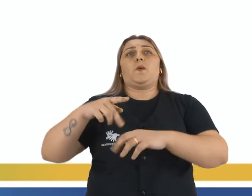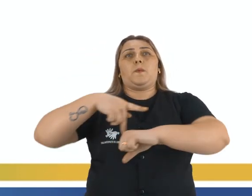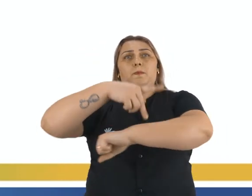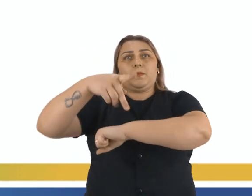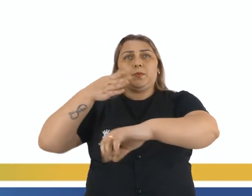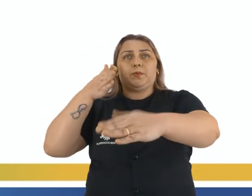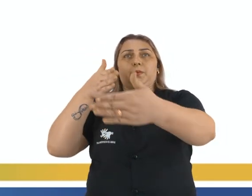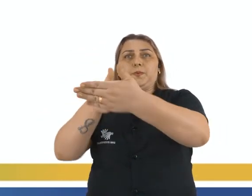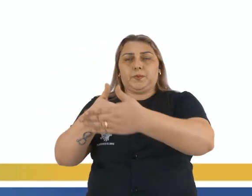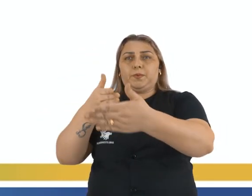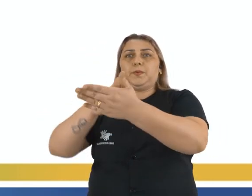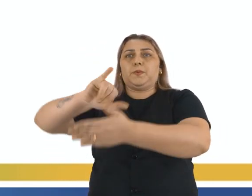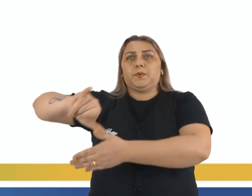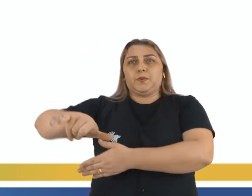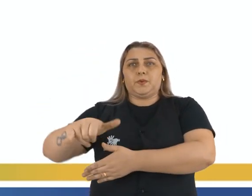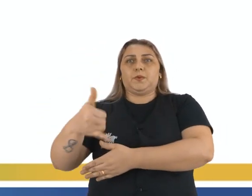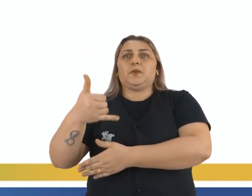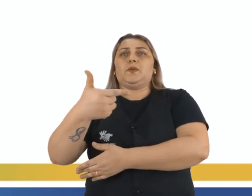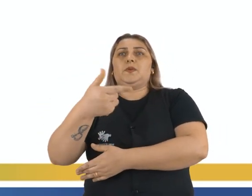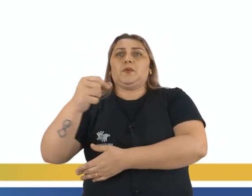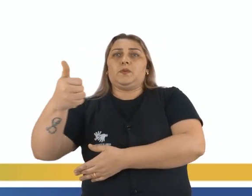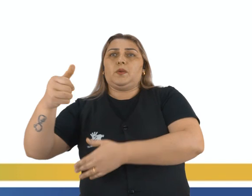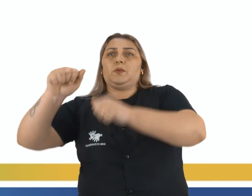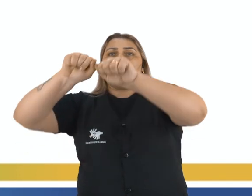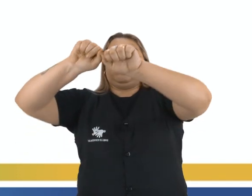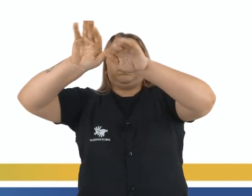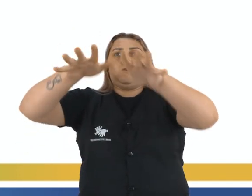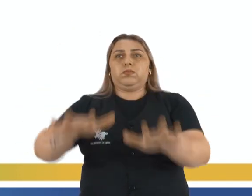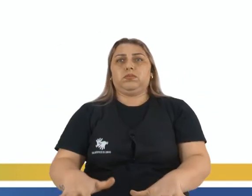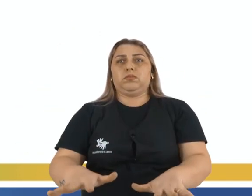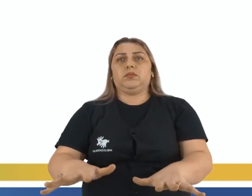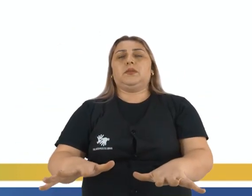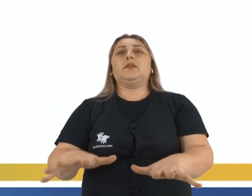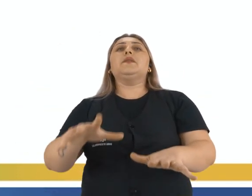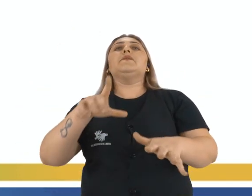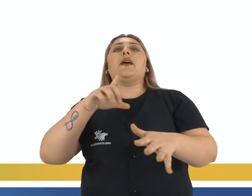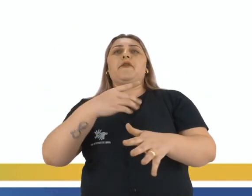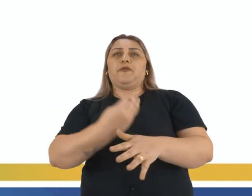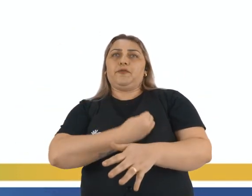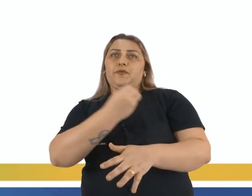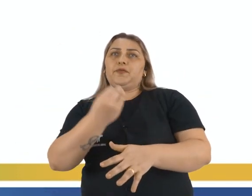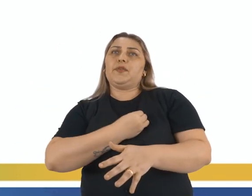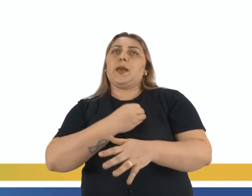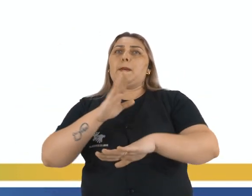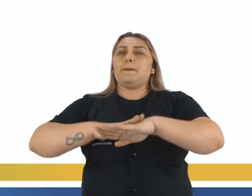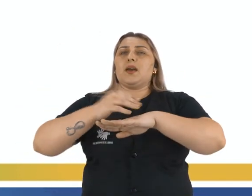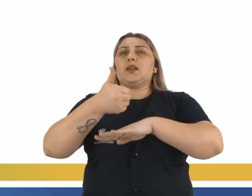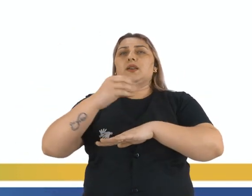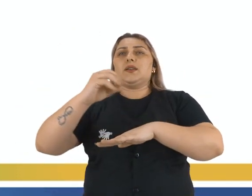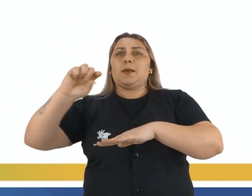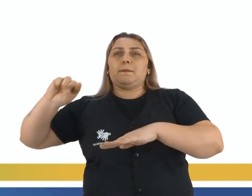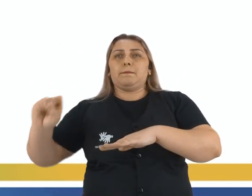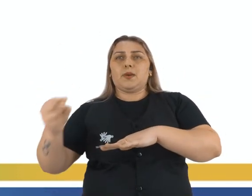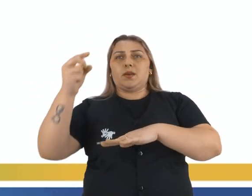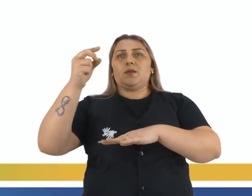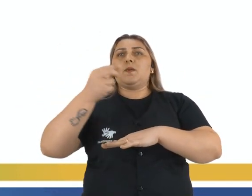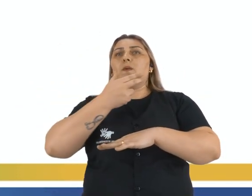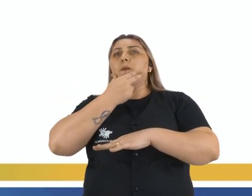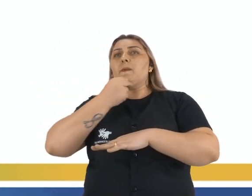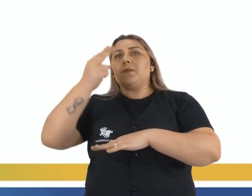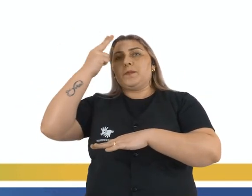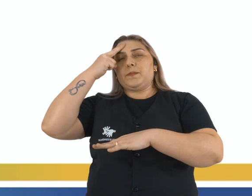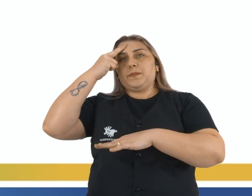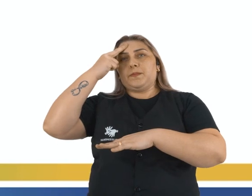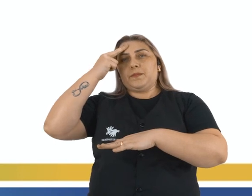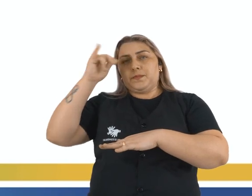enfrentou em janeiro de 2010 um terremoto devastador que custou a vida de mais de 100 mil haitianos e